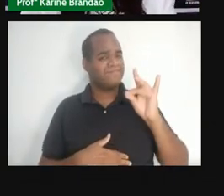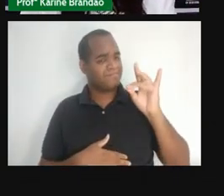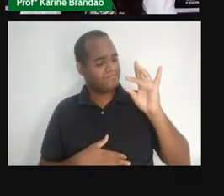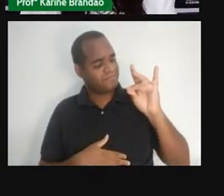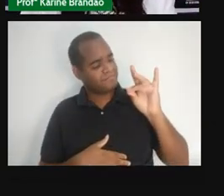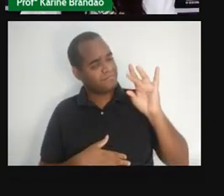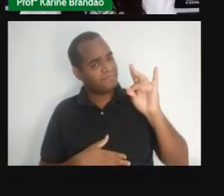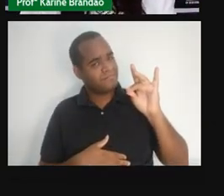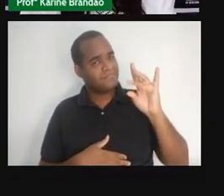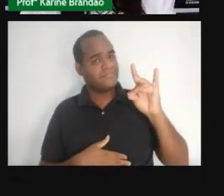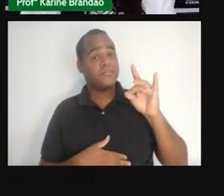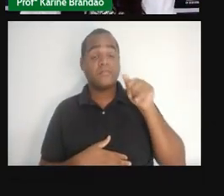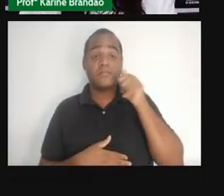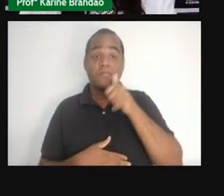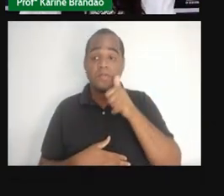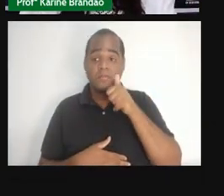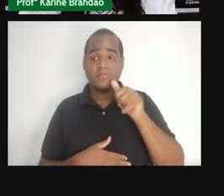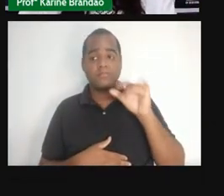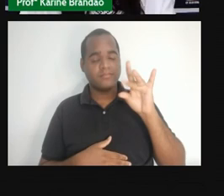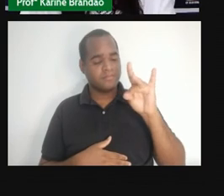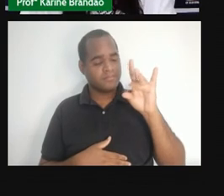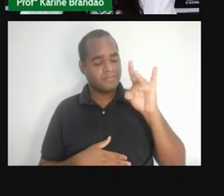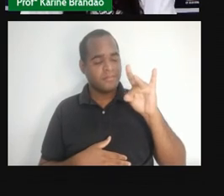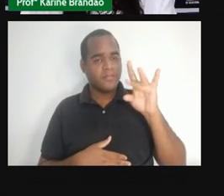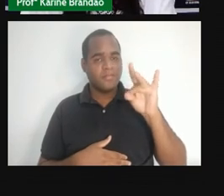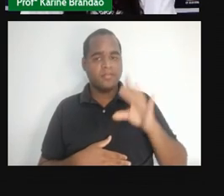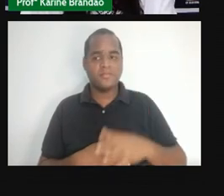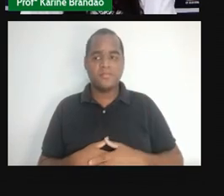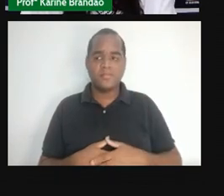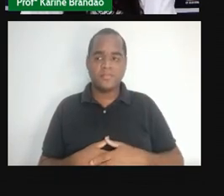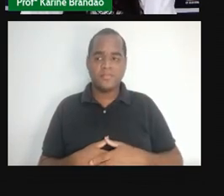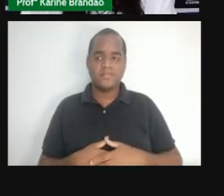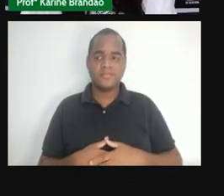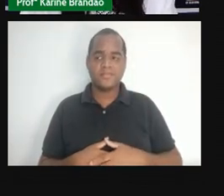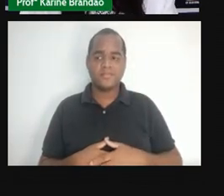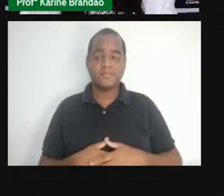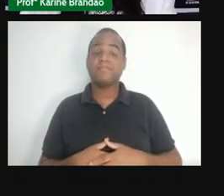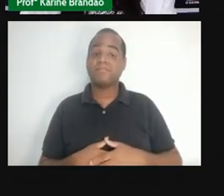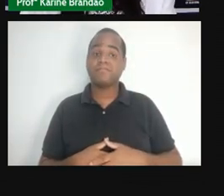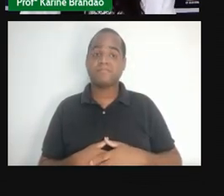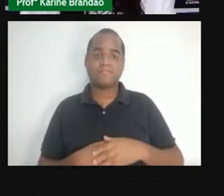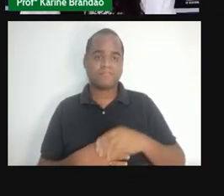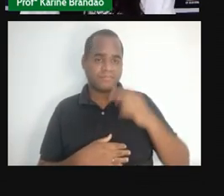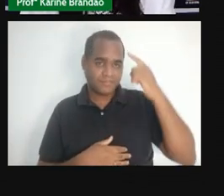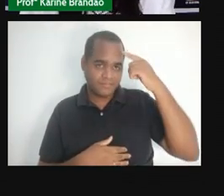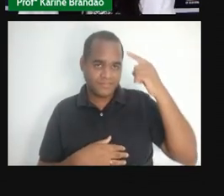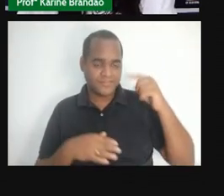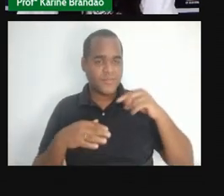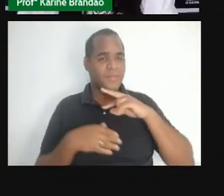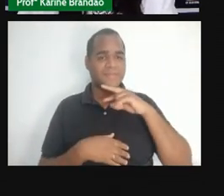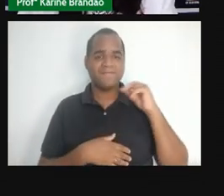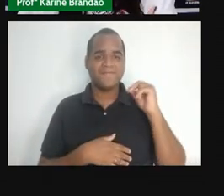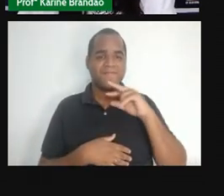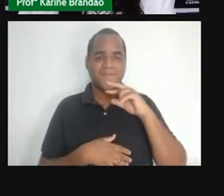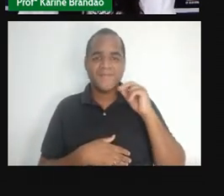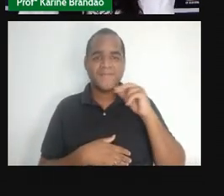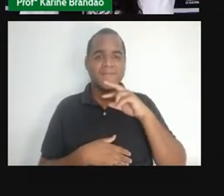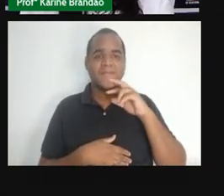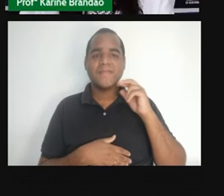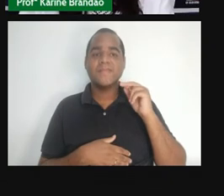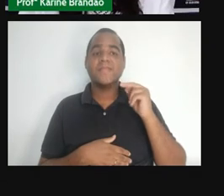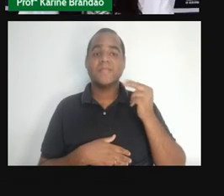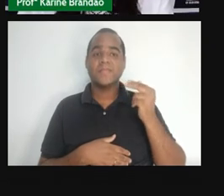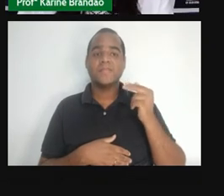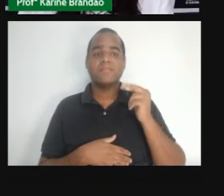liberar, né, um músculo, um músculo, uma viscosidade. E essa viscosidade, ela